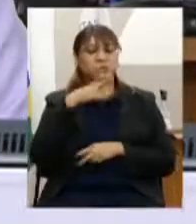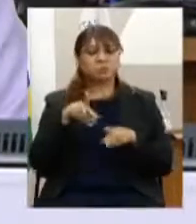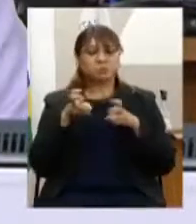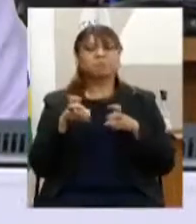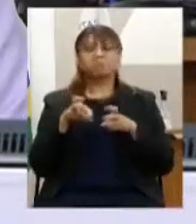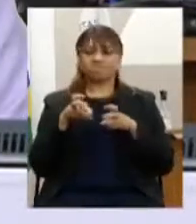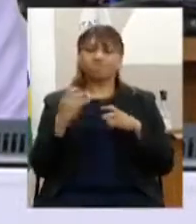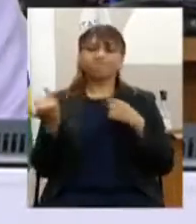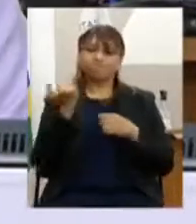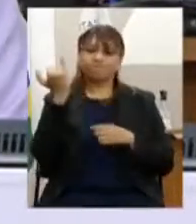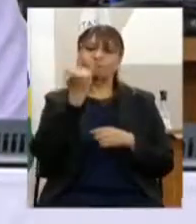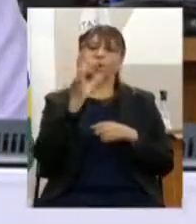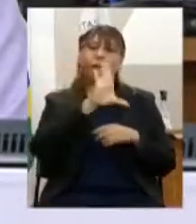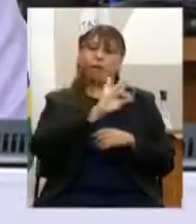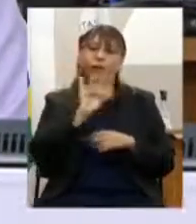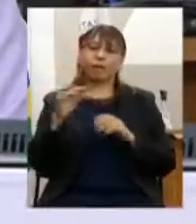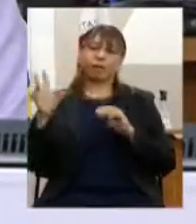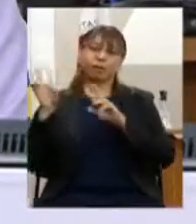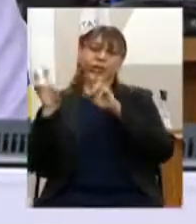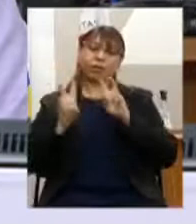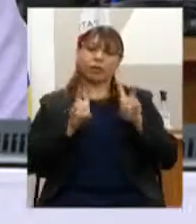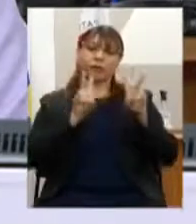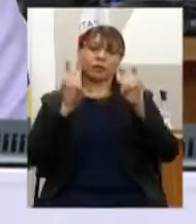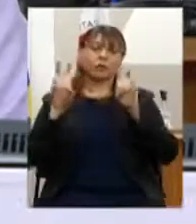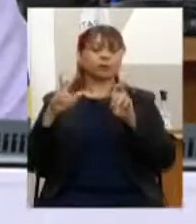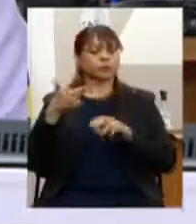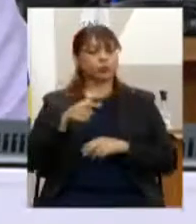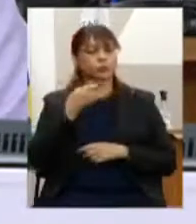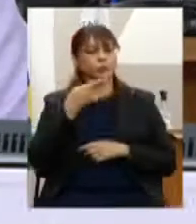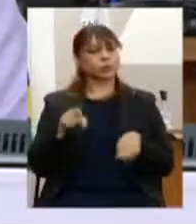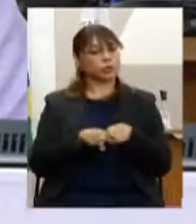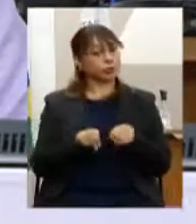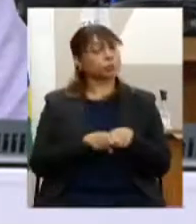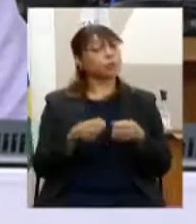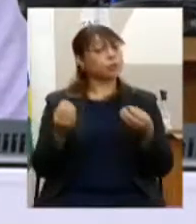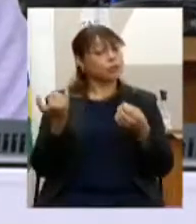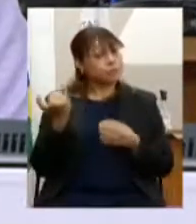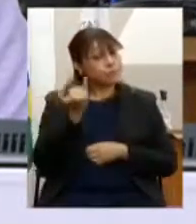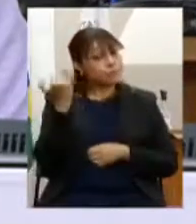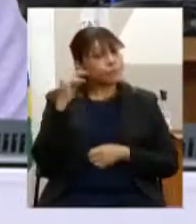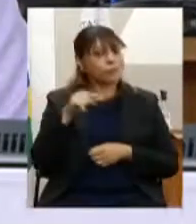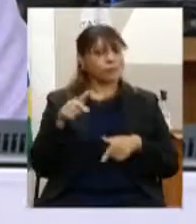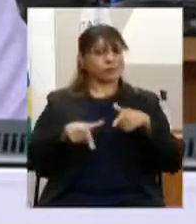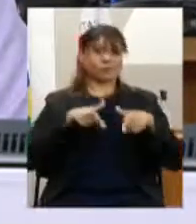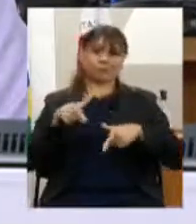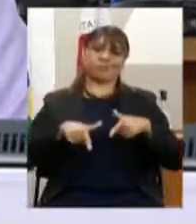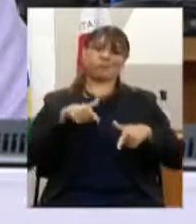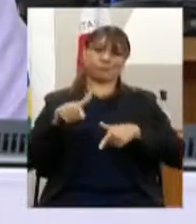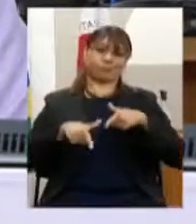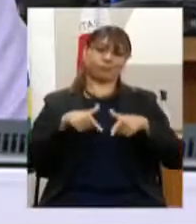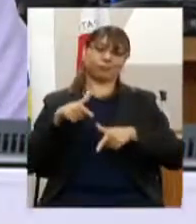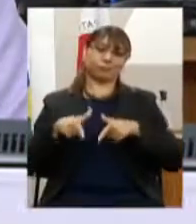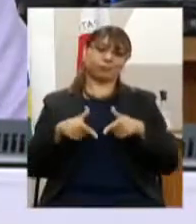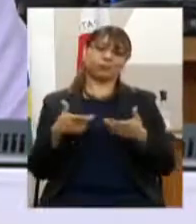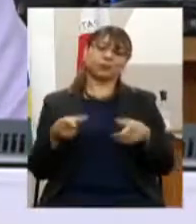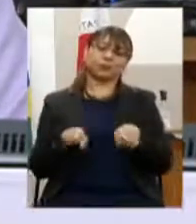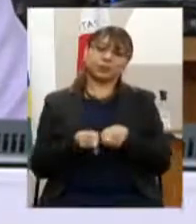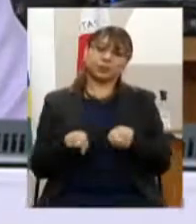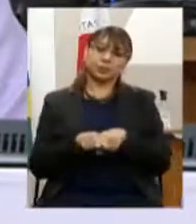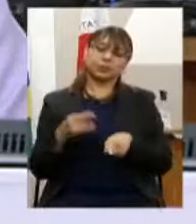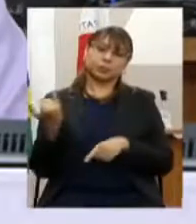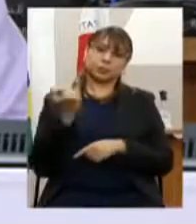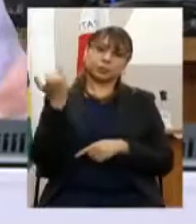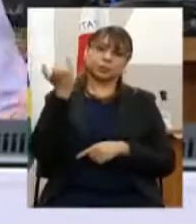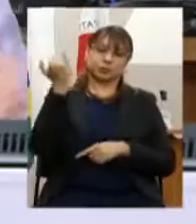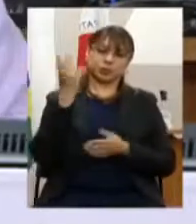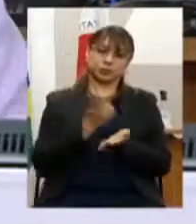apresentados, e, mais uma vez, destacar a relevância desse trabalho que a gente faz hoje e o papel fundamental que vem